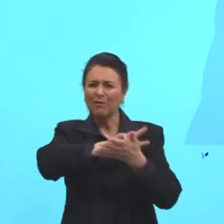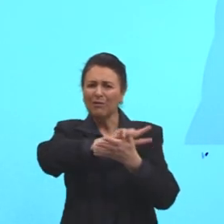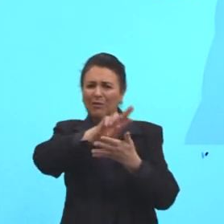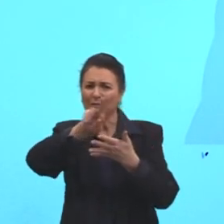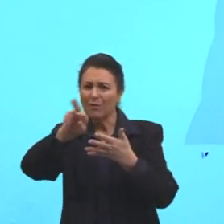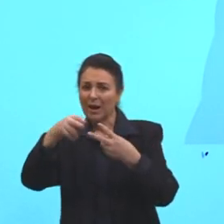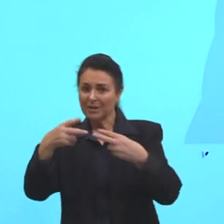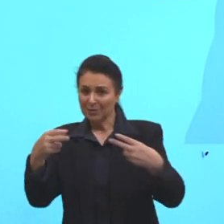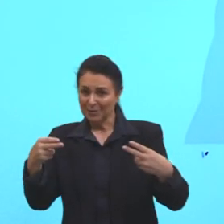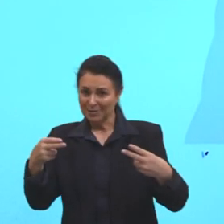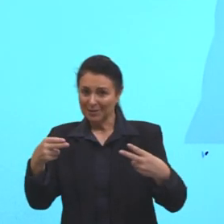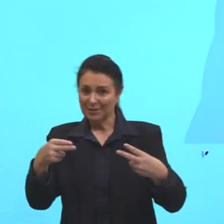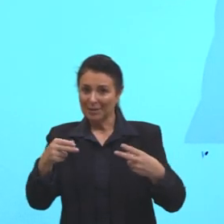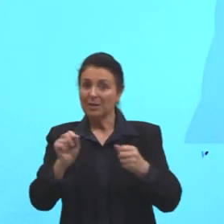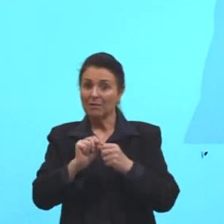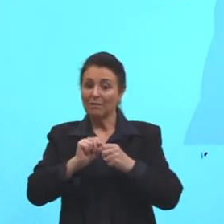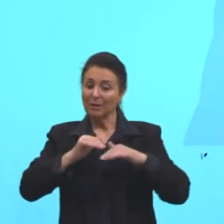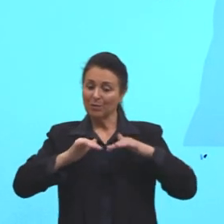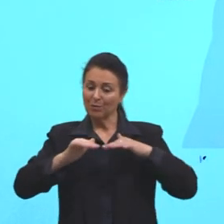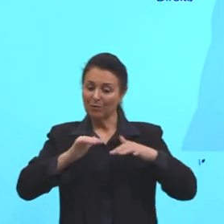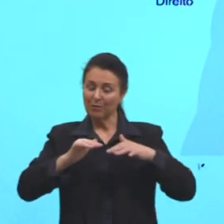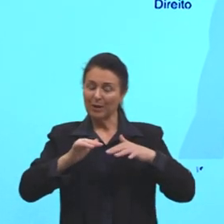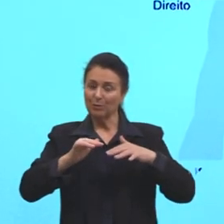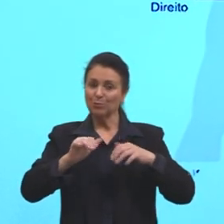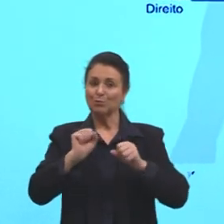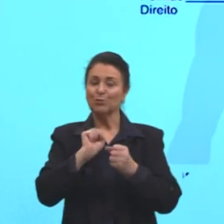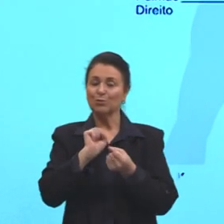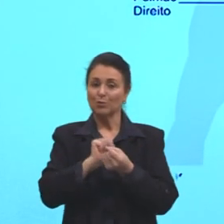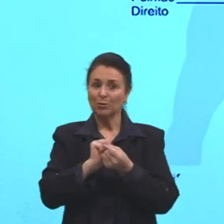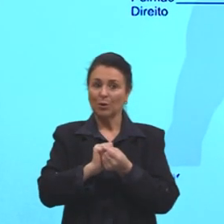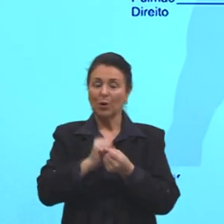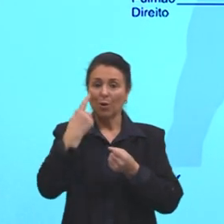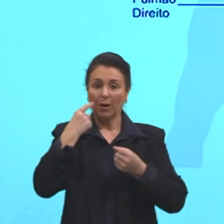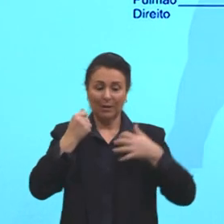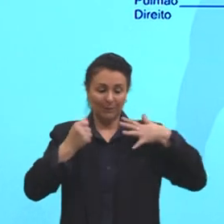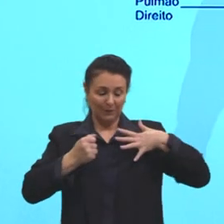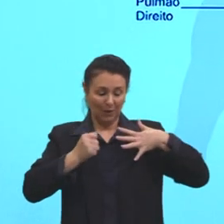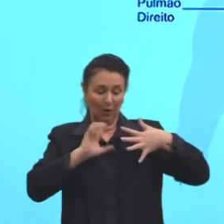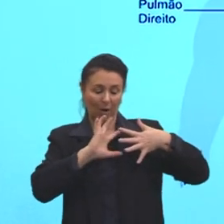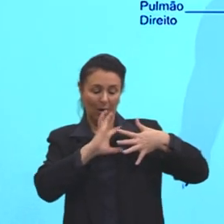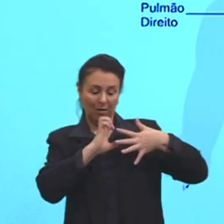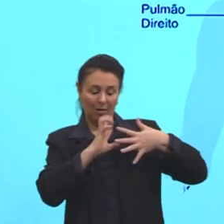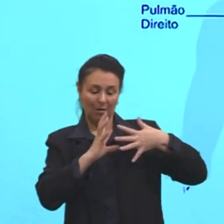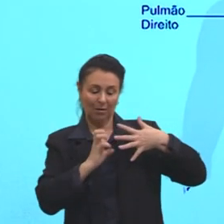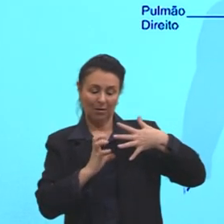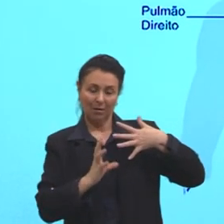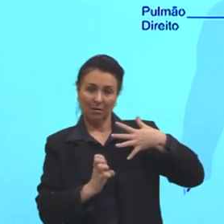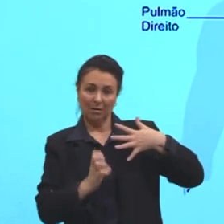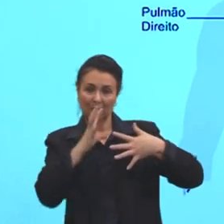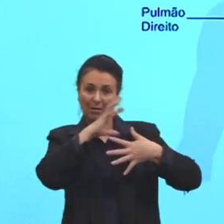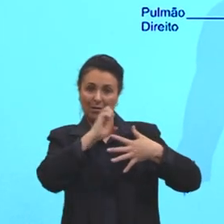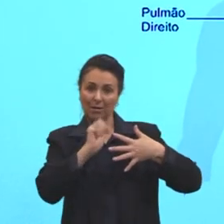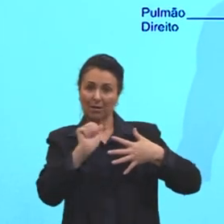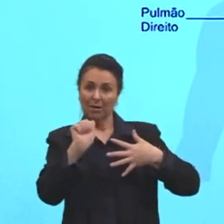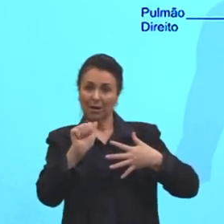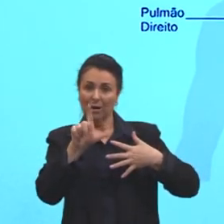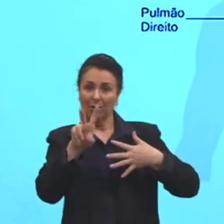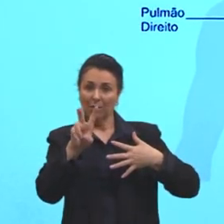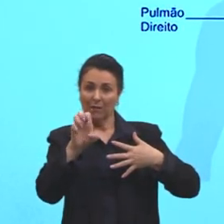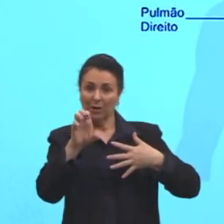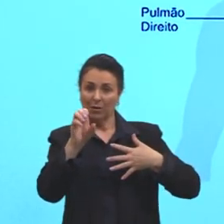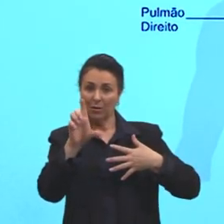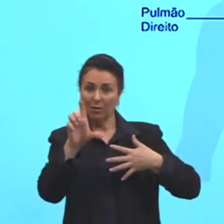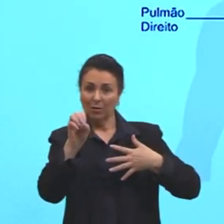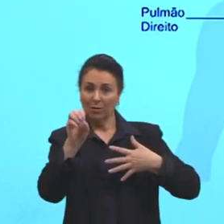Aqui dá para ver certinho, ó, gente. Lá nos alvéolos, ó, aqui, acontece, né? A troca gasosa.